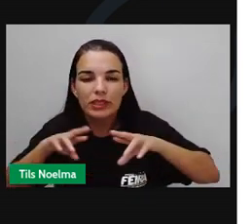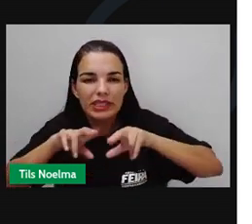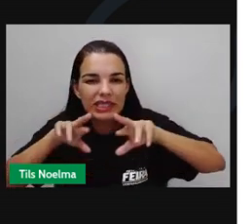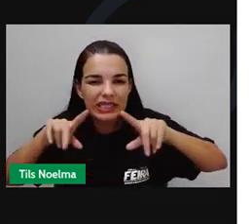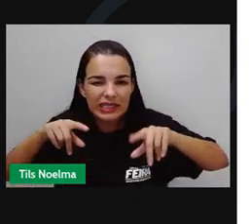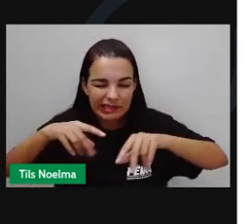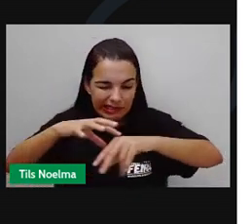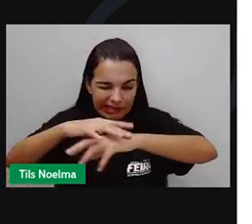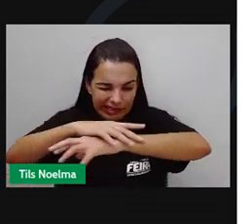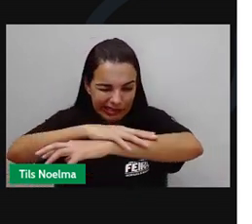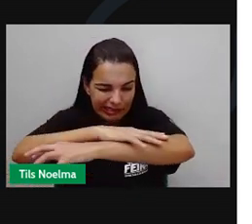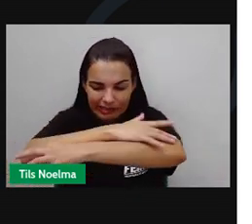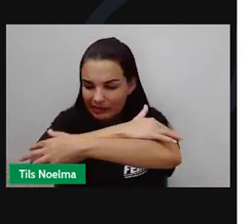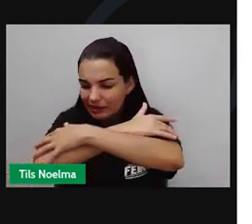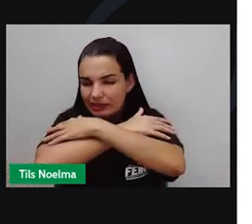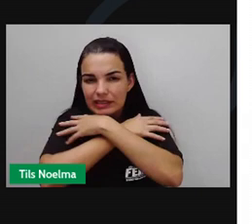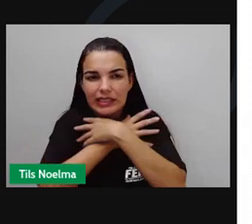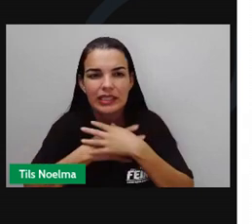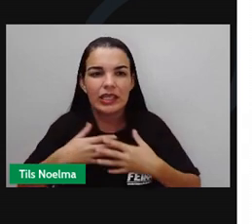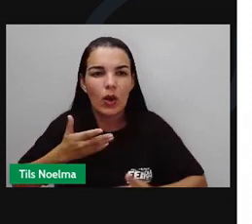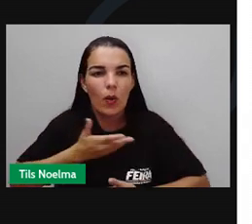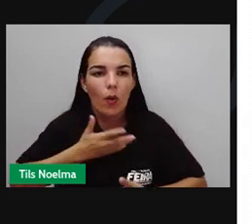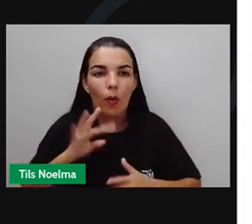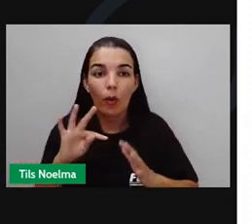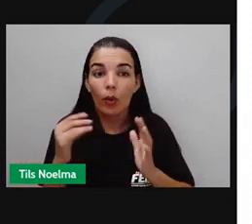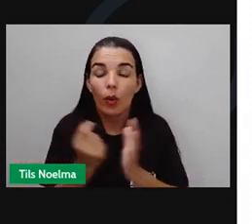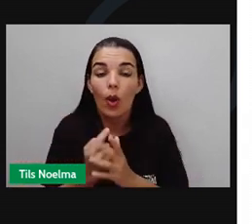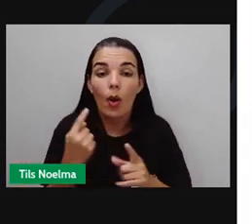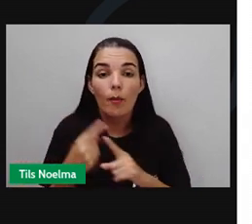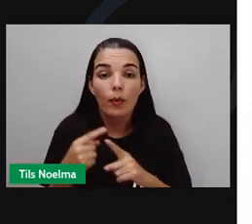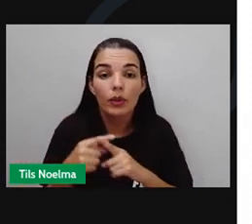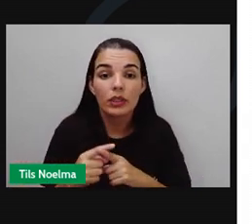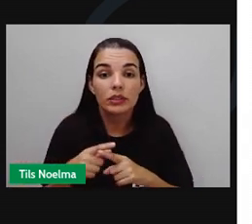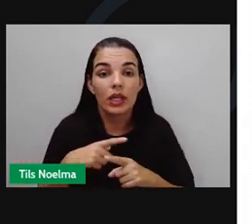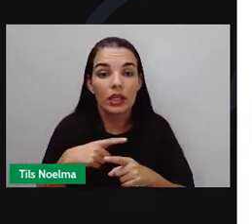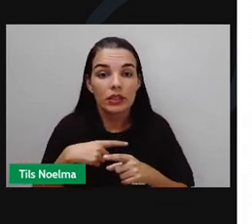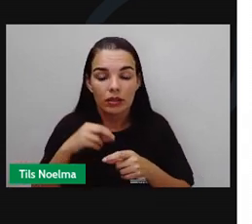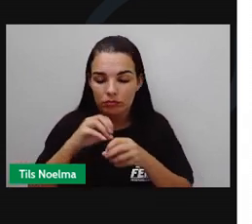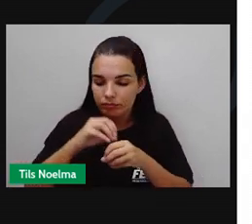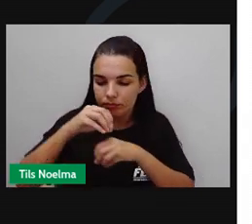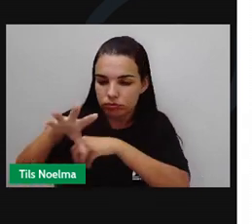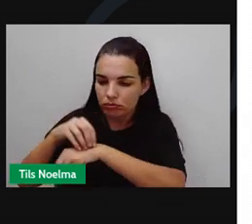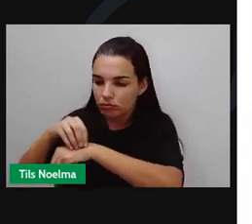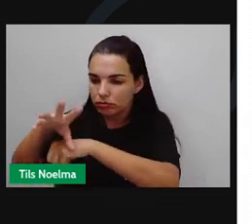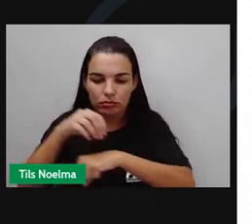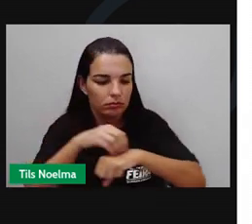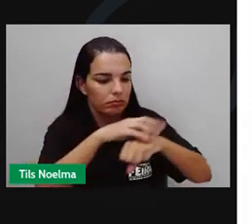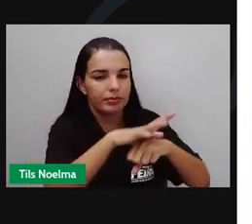infectando todo o organismo. Por isso, às vezes são chamados de agentes infecciosos.